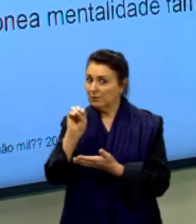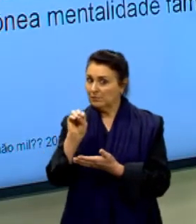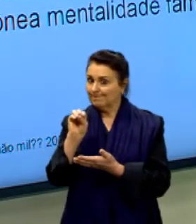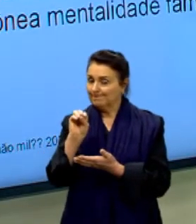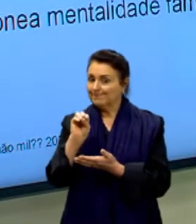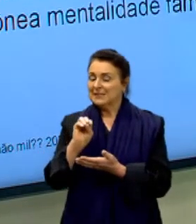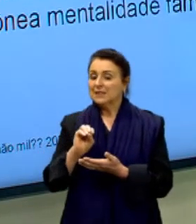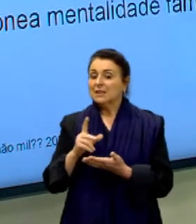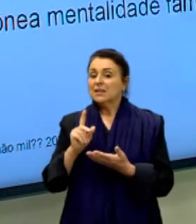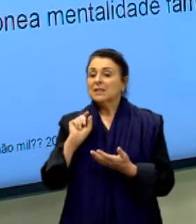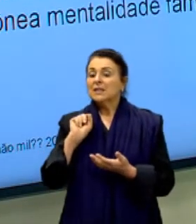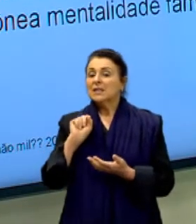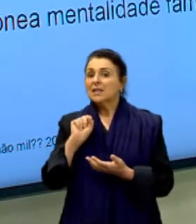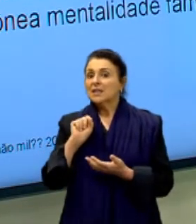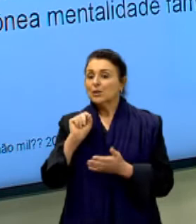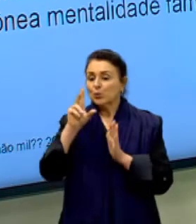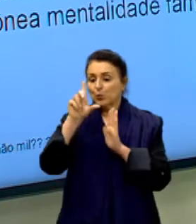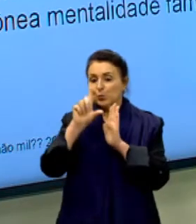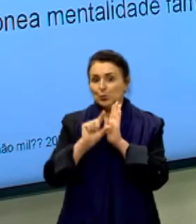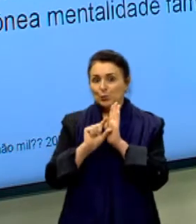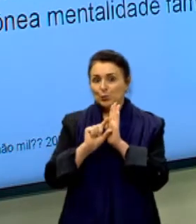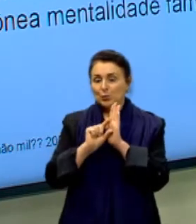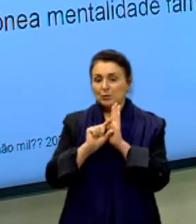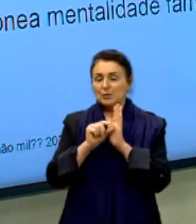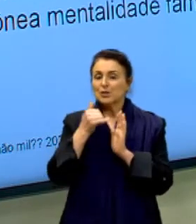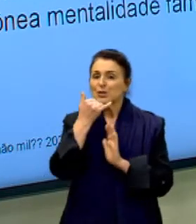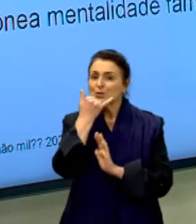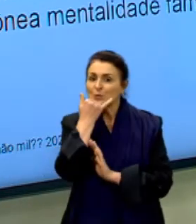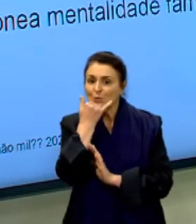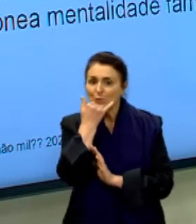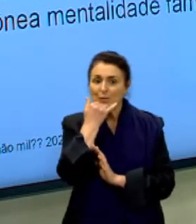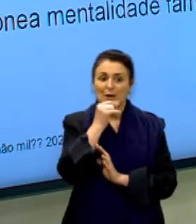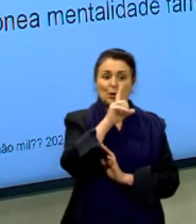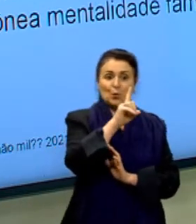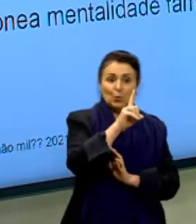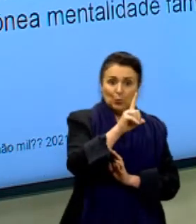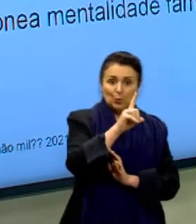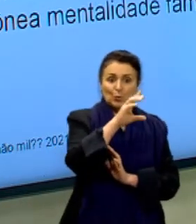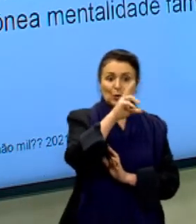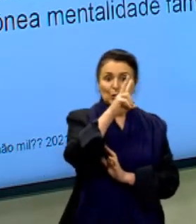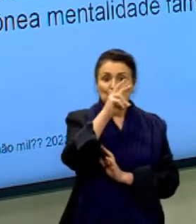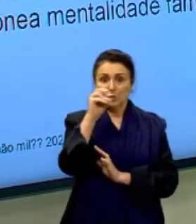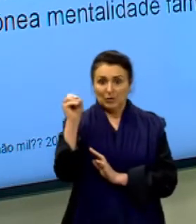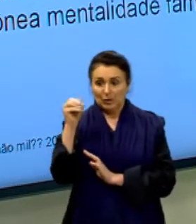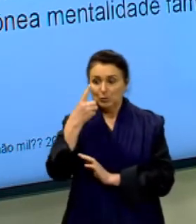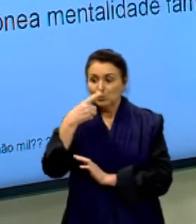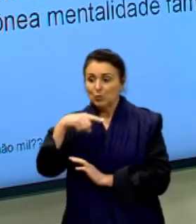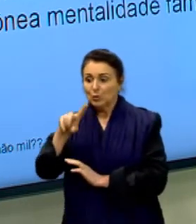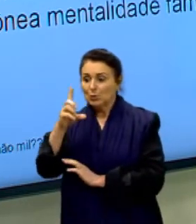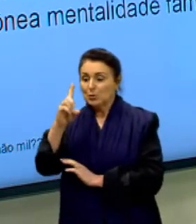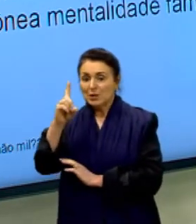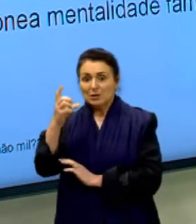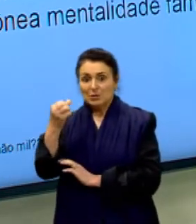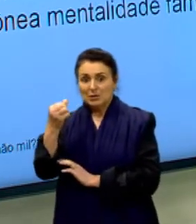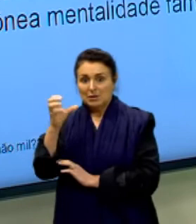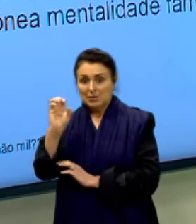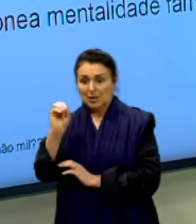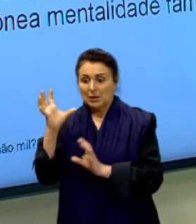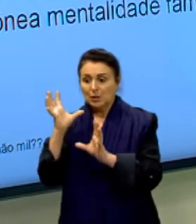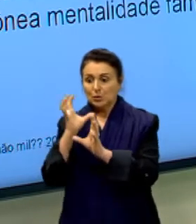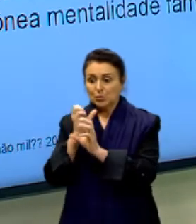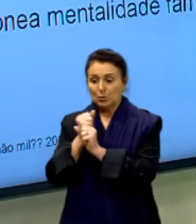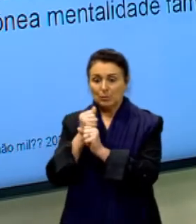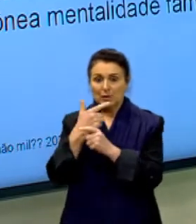E aí, na verdade, quer dizer, desculpa, um deu duzentos e o outro deu cento e sessenta. Então, soma-se as duas,